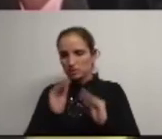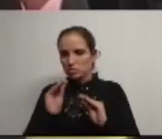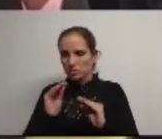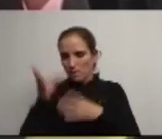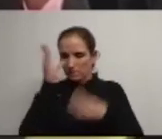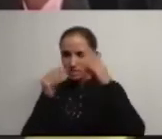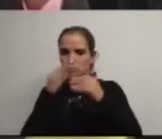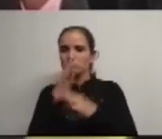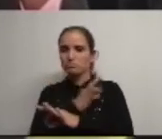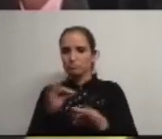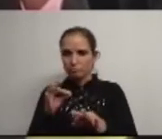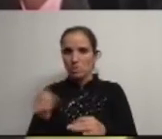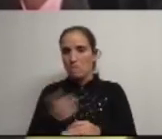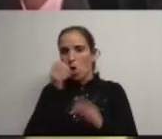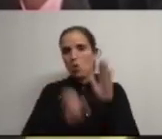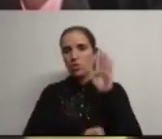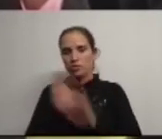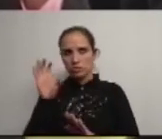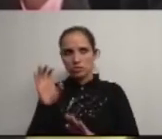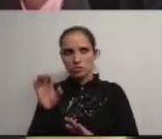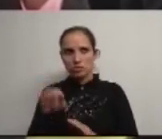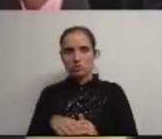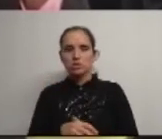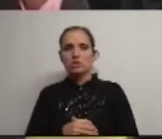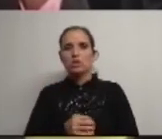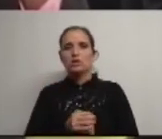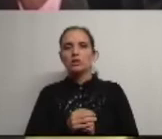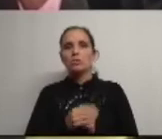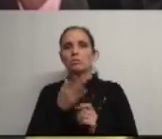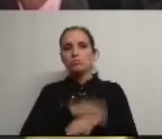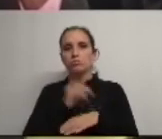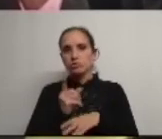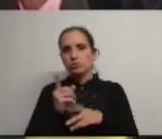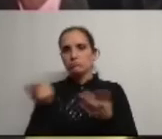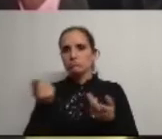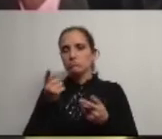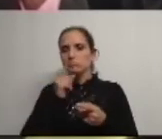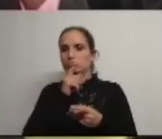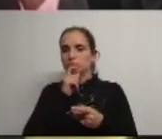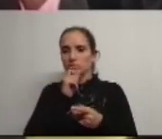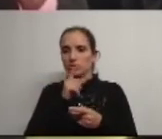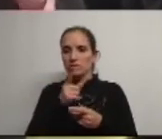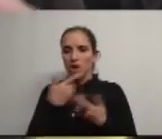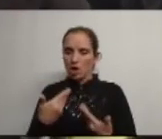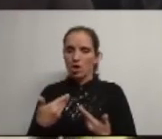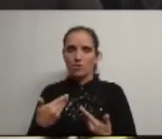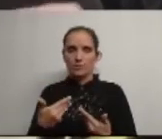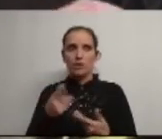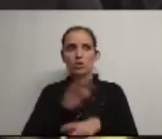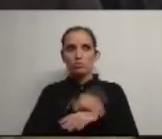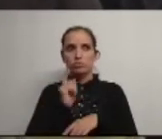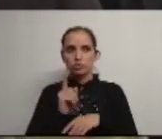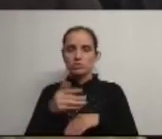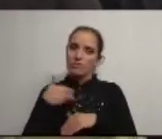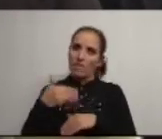aprendizagem com as melhores condições portanto que nos são permitidas atualmente e por isso